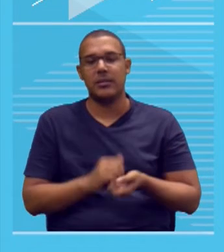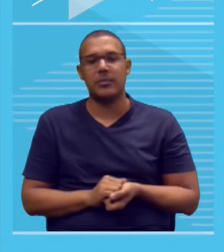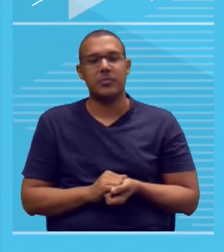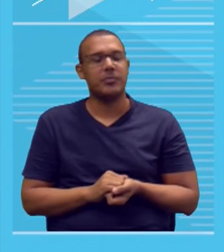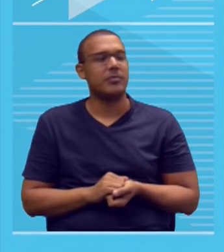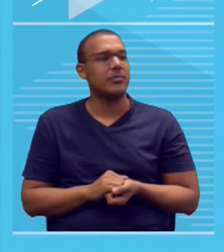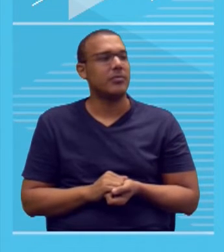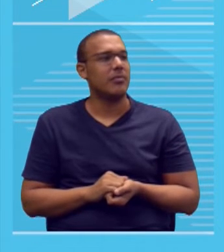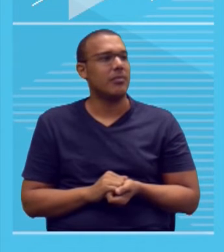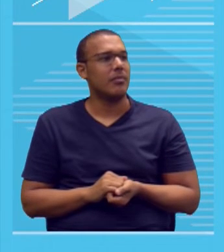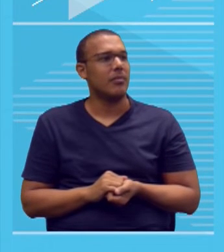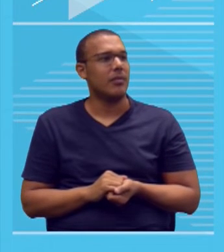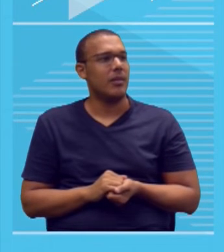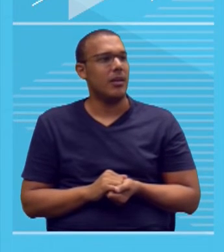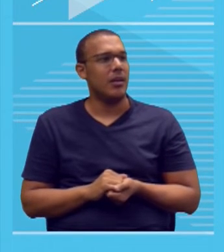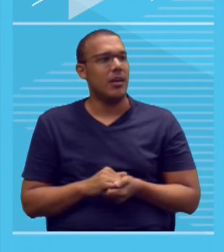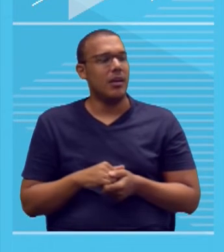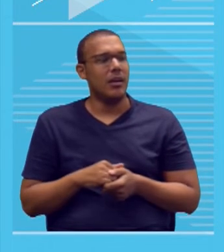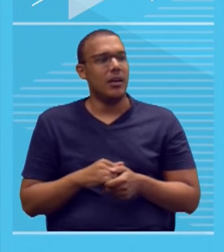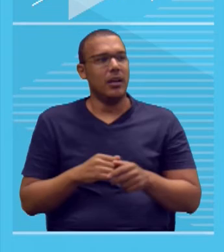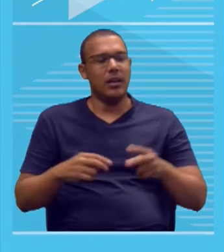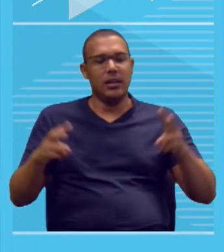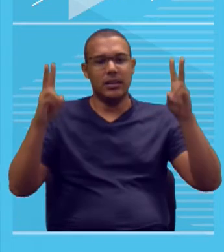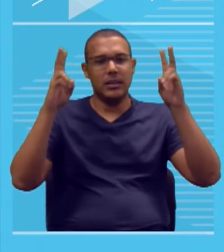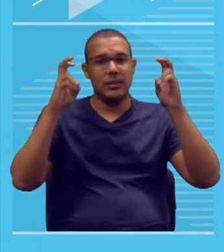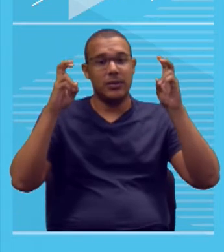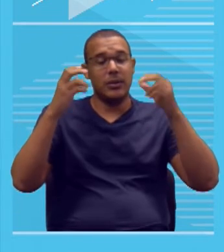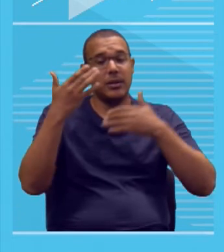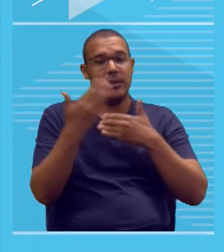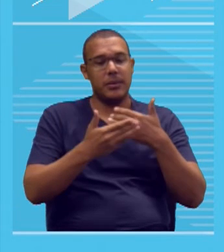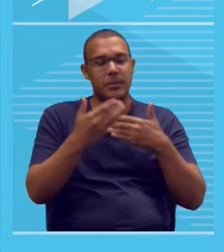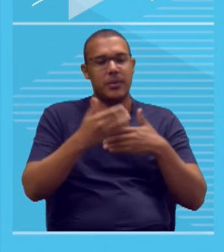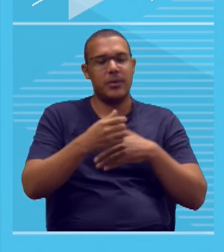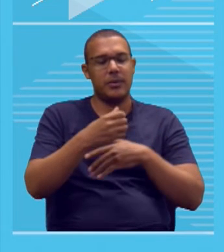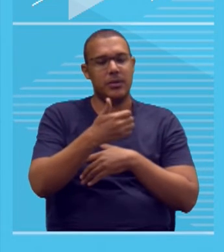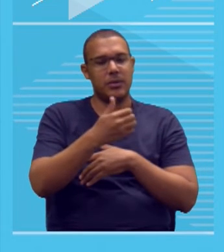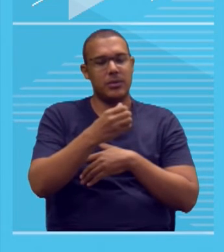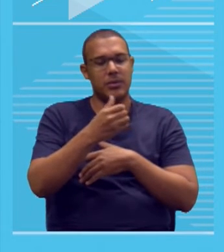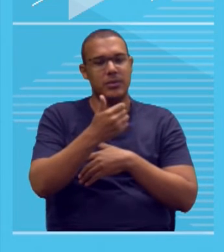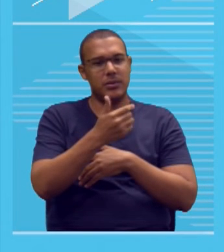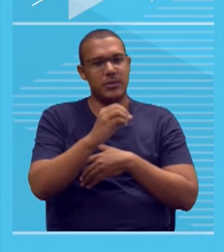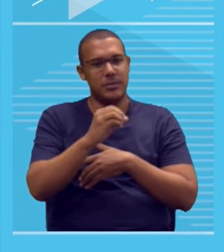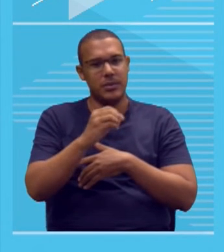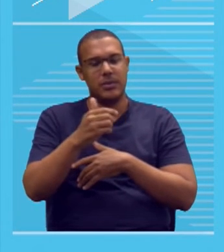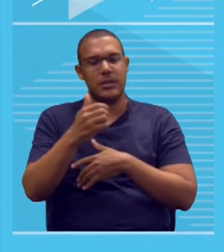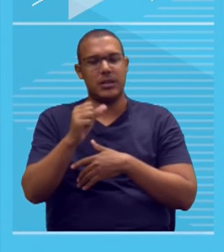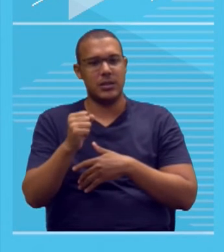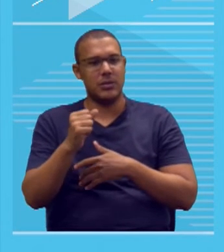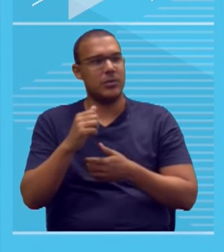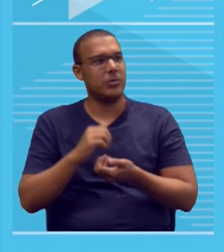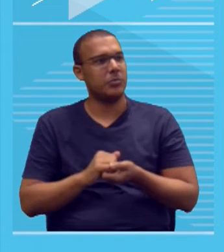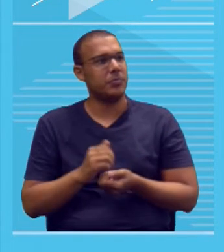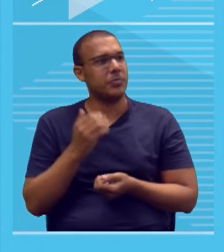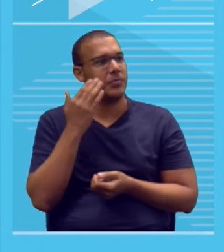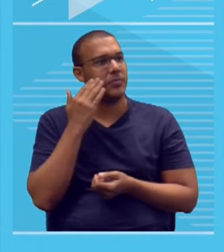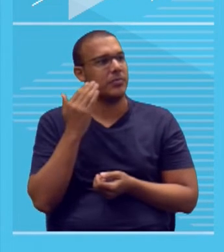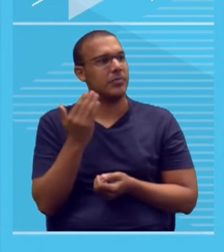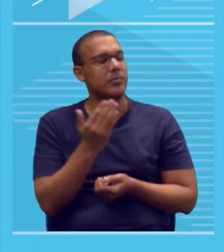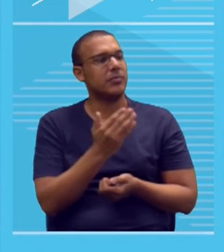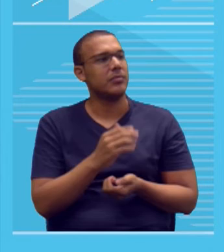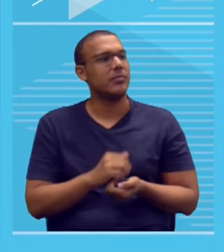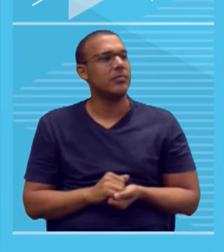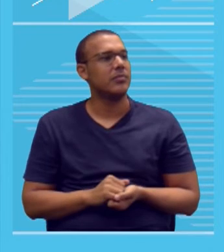da primeira aplicação do ano de 2018, tá? Olha aí o captezinho, ó. Você tem claramente